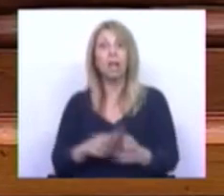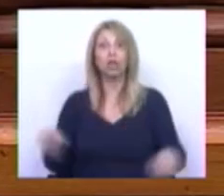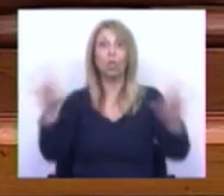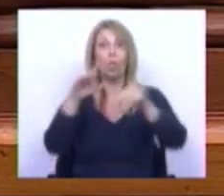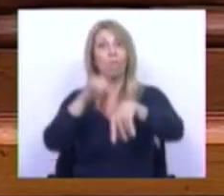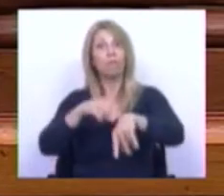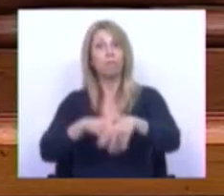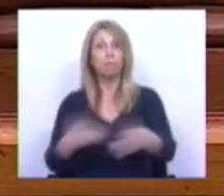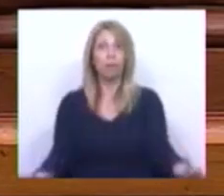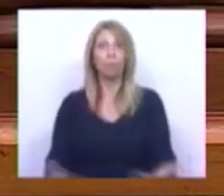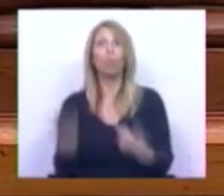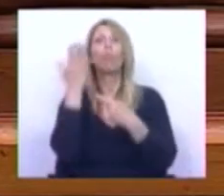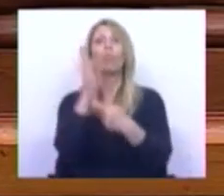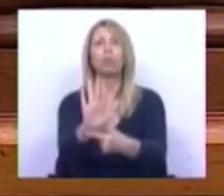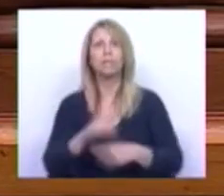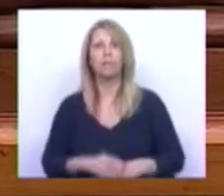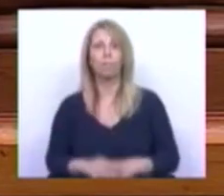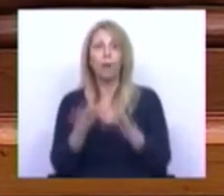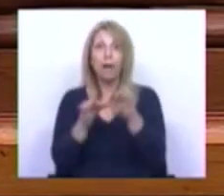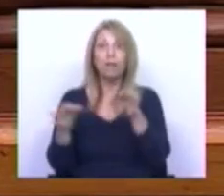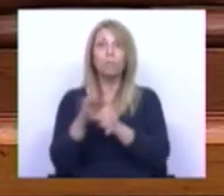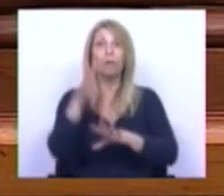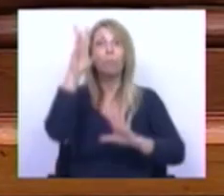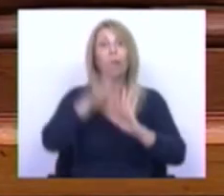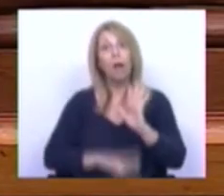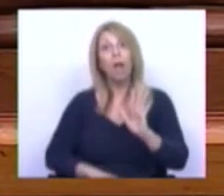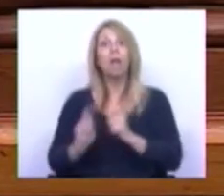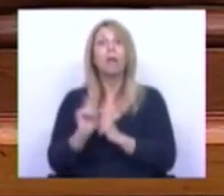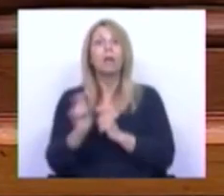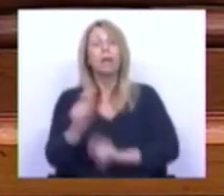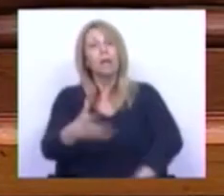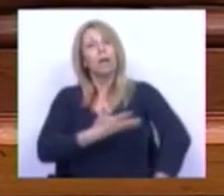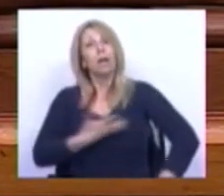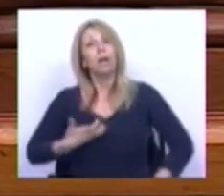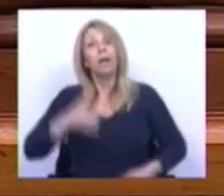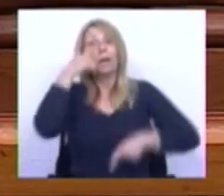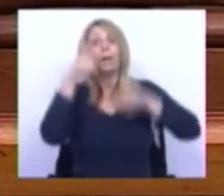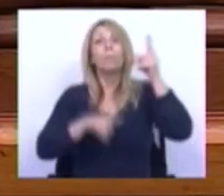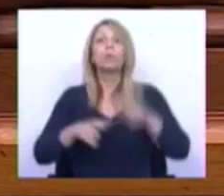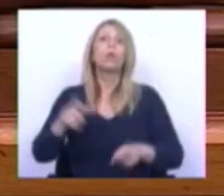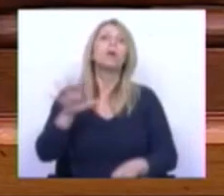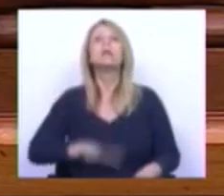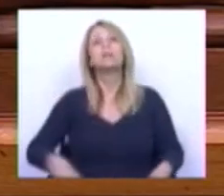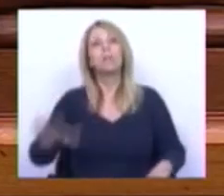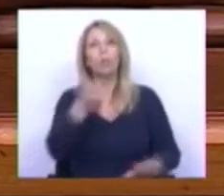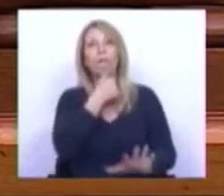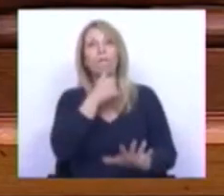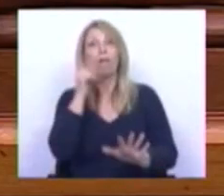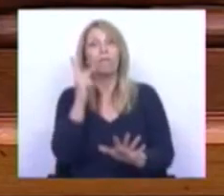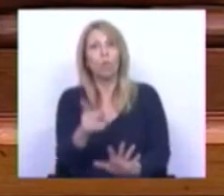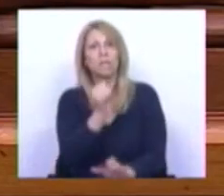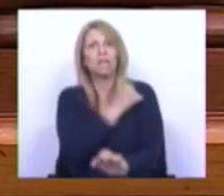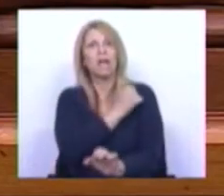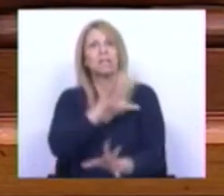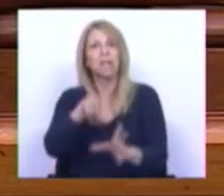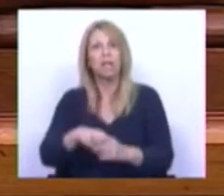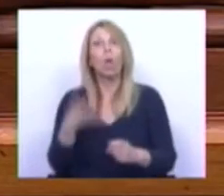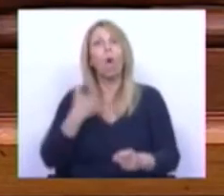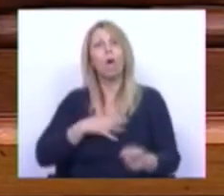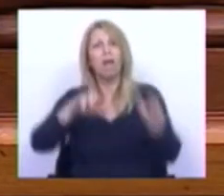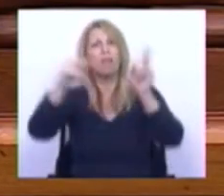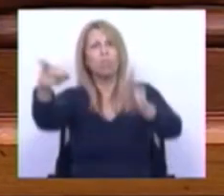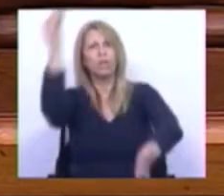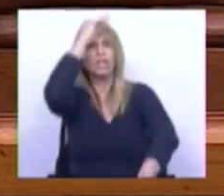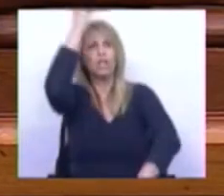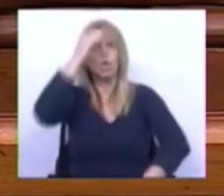em que, por exemplo, adaptemos as regras do subsídio e desemprego para que pessoas em situação de violência doméstica, ou que se queiram mudar para o interior do país,